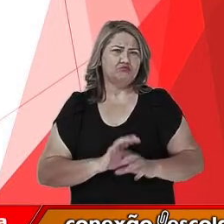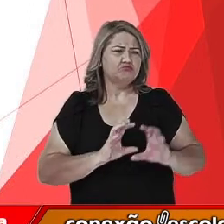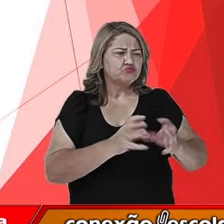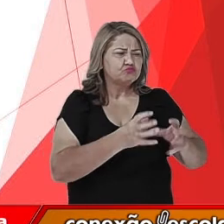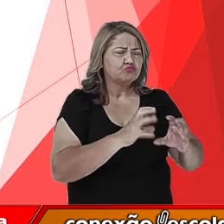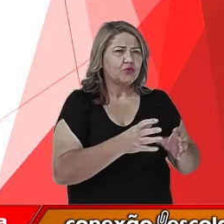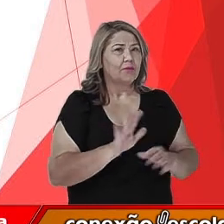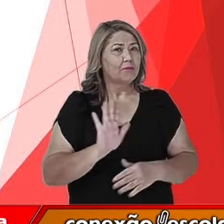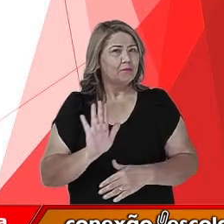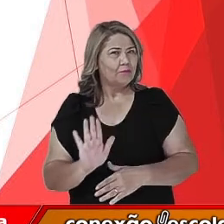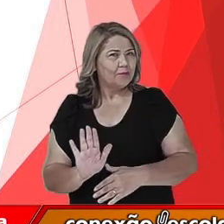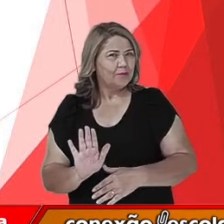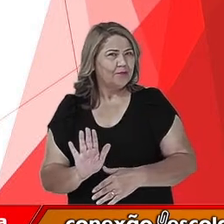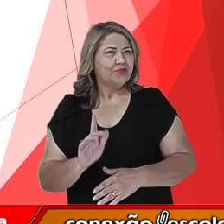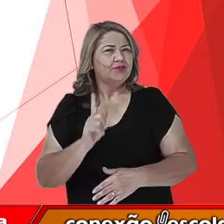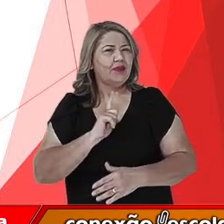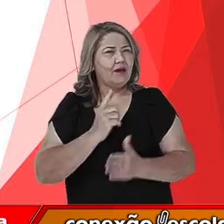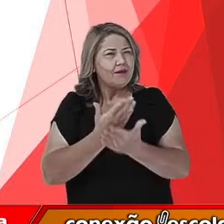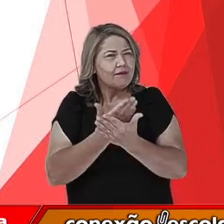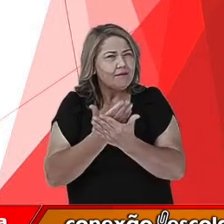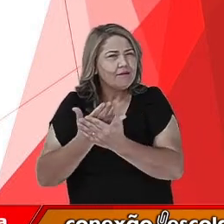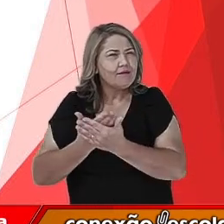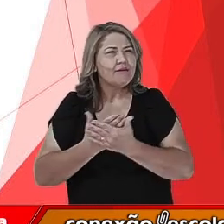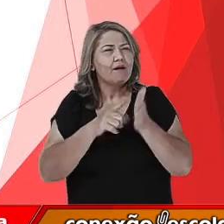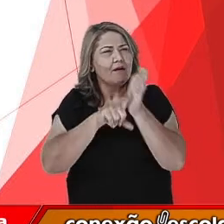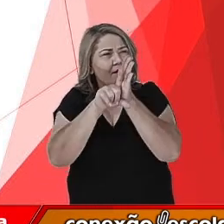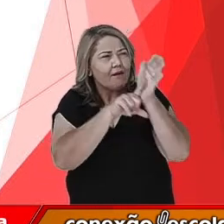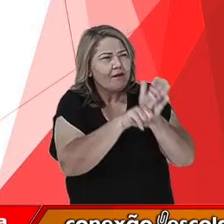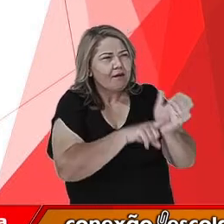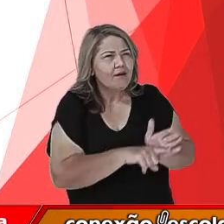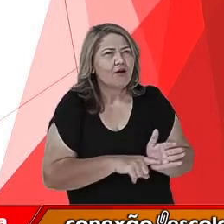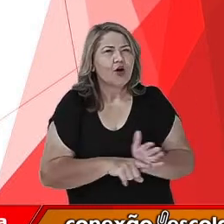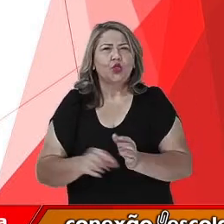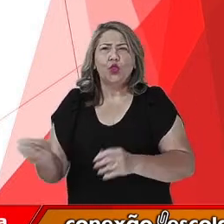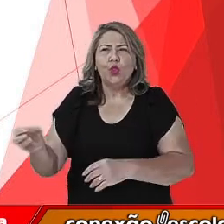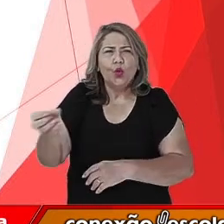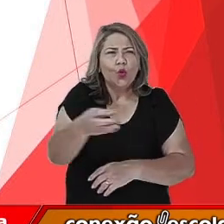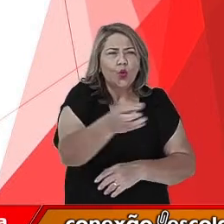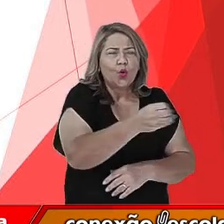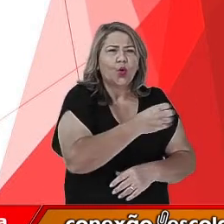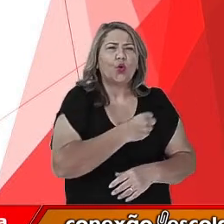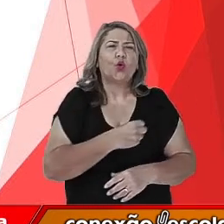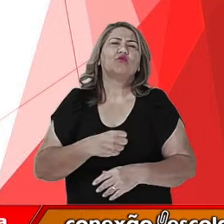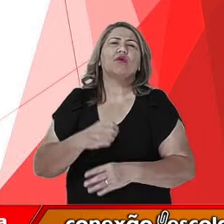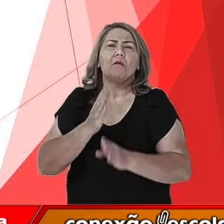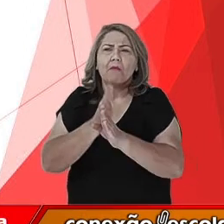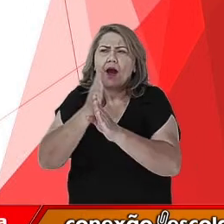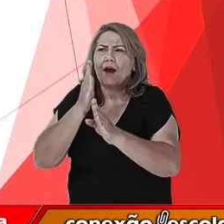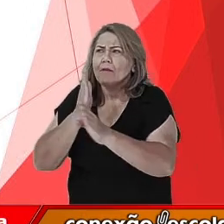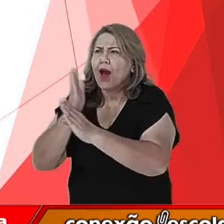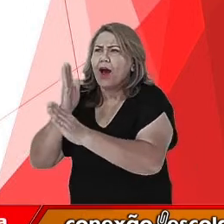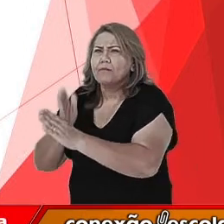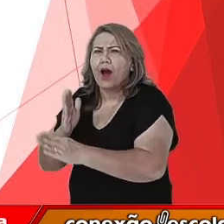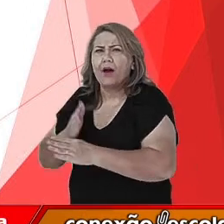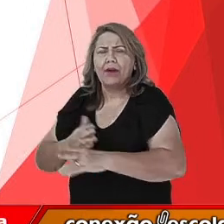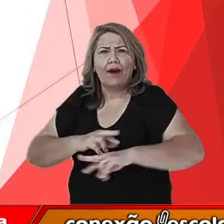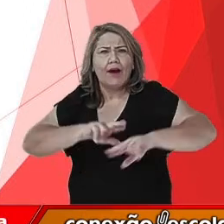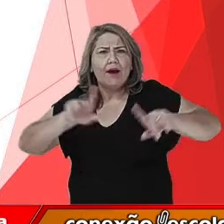No entanto, vários estudos surgem, novas fontes surgem, novos achados